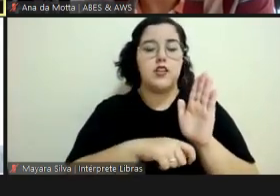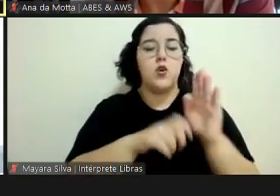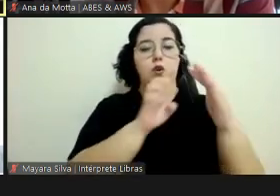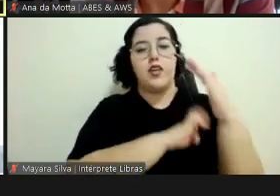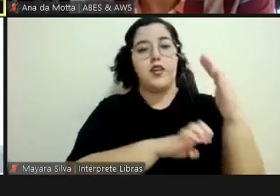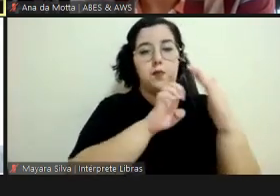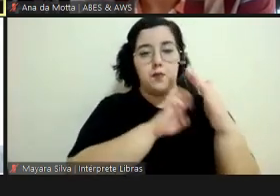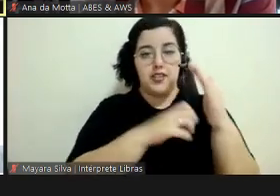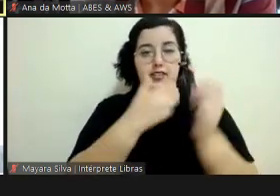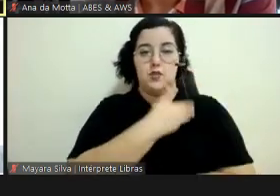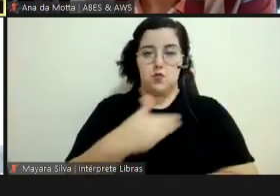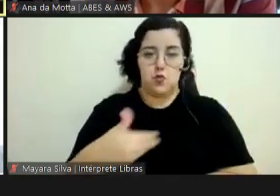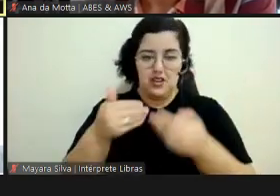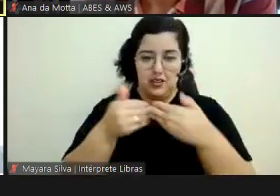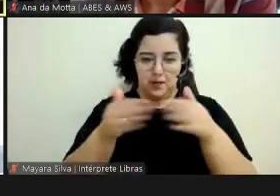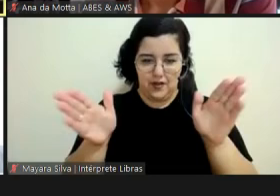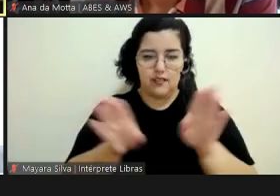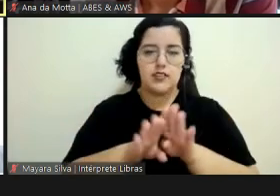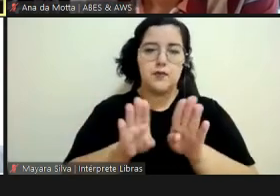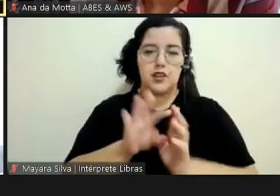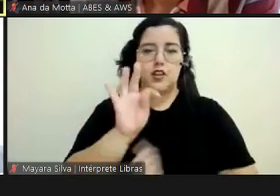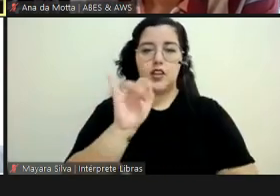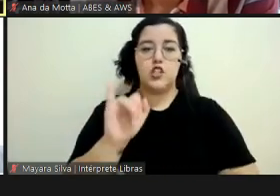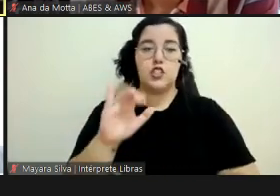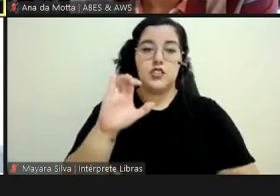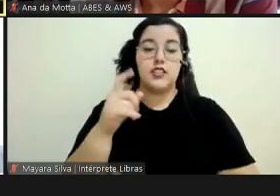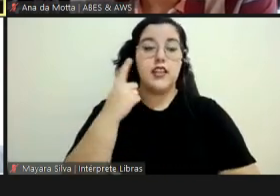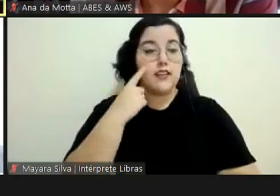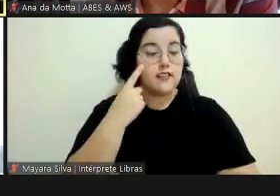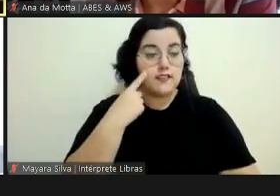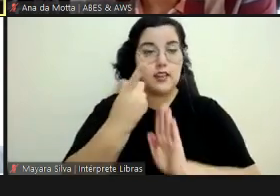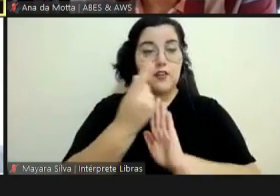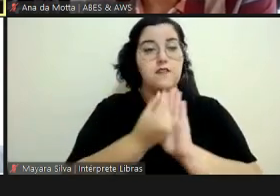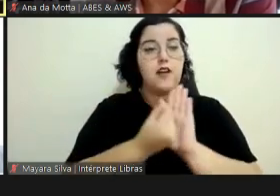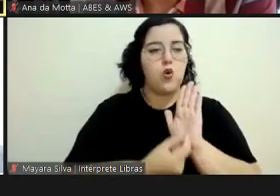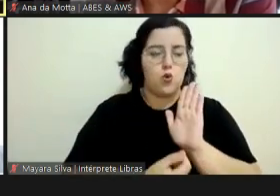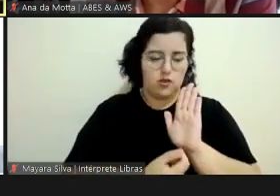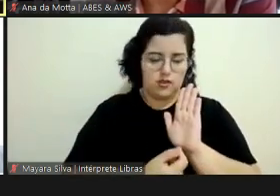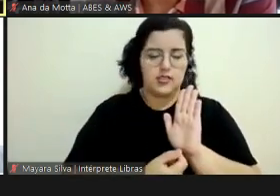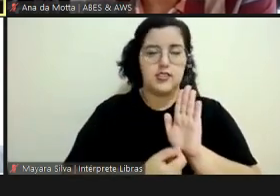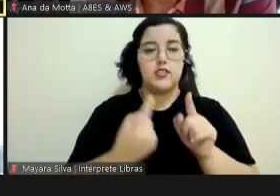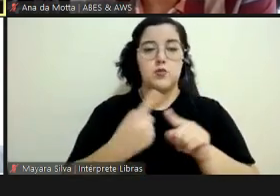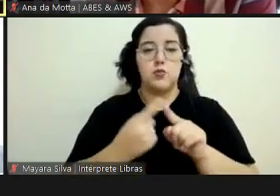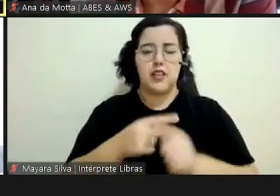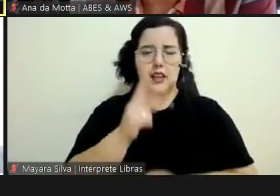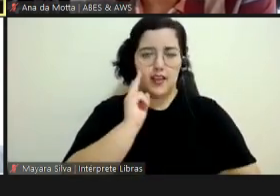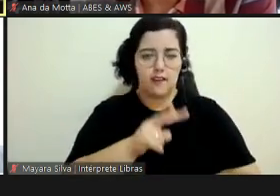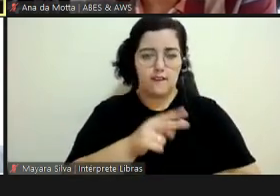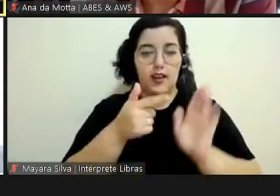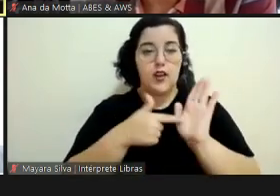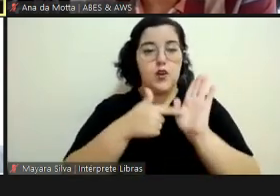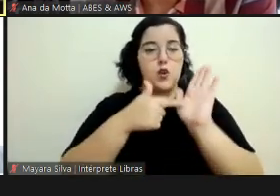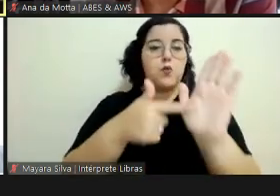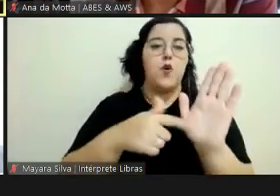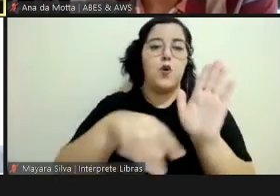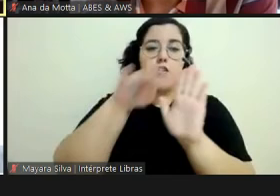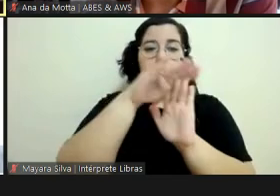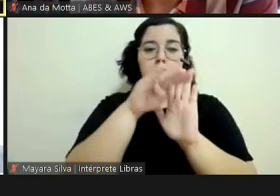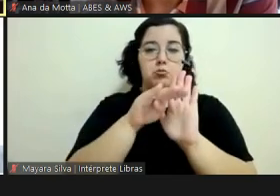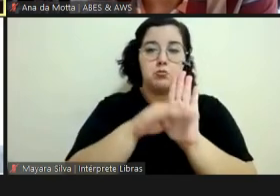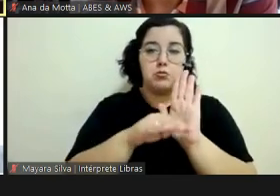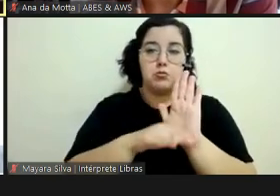um grande ganho, porque você, na hora que você abre o preço das empresas públicas, você mostra aonde está a